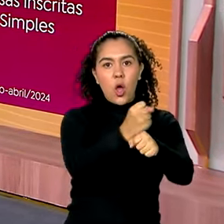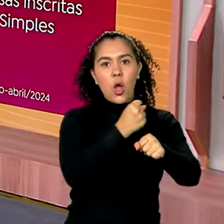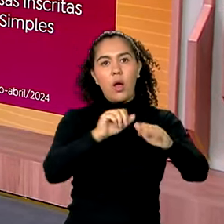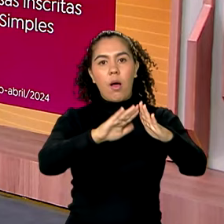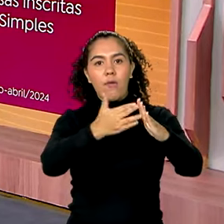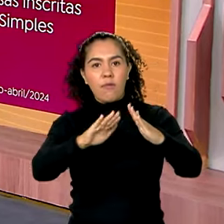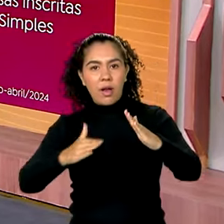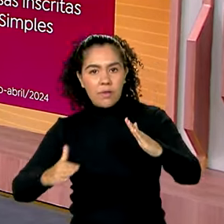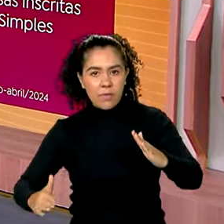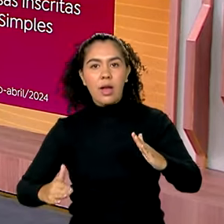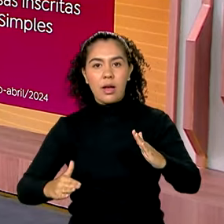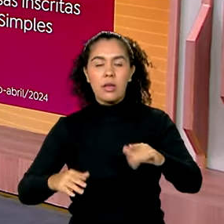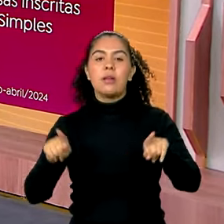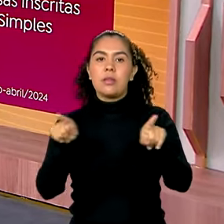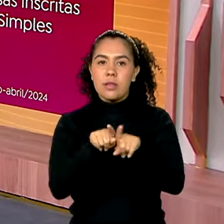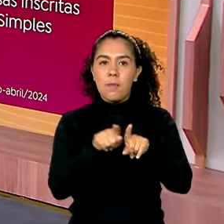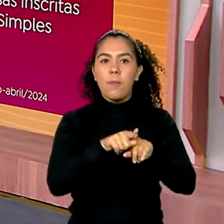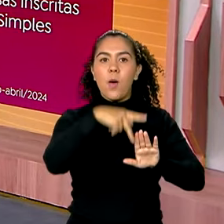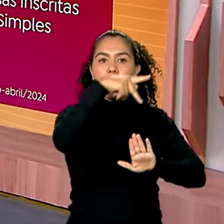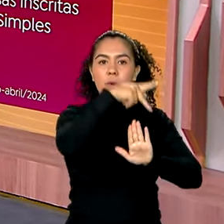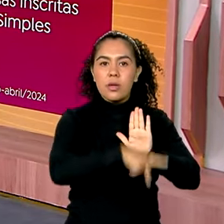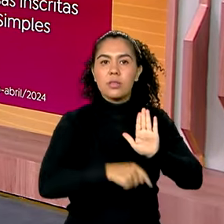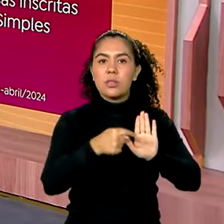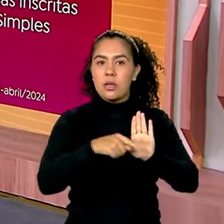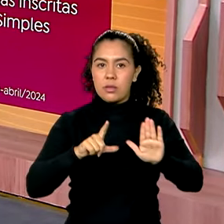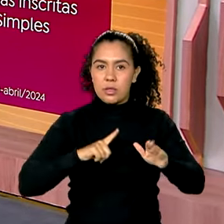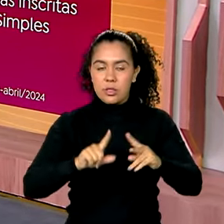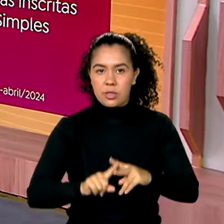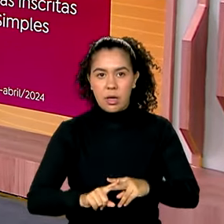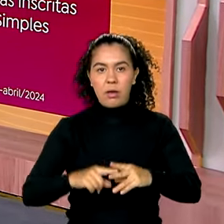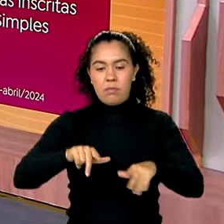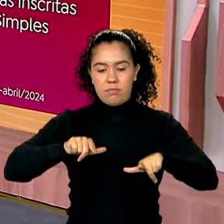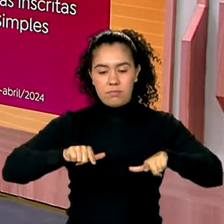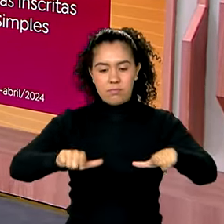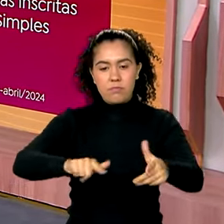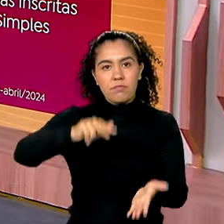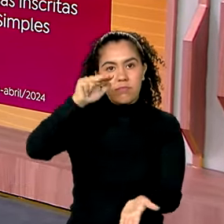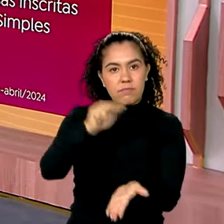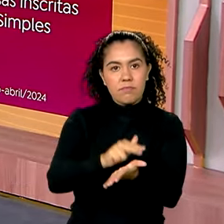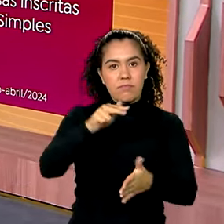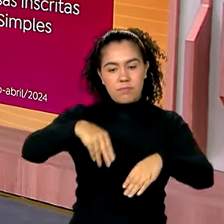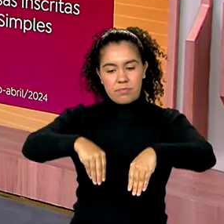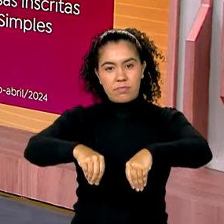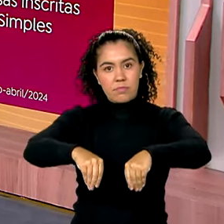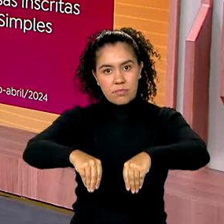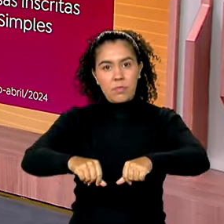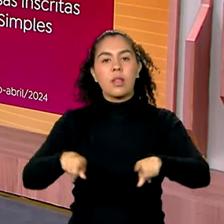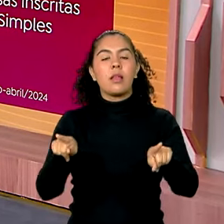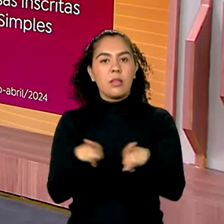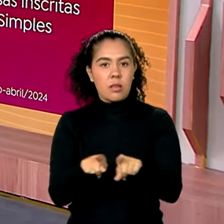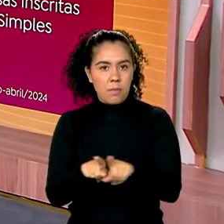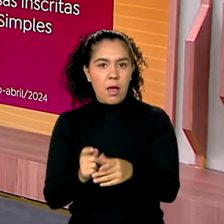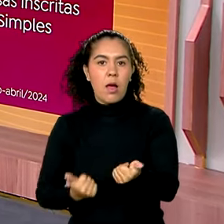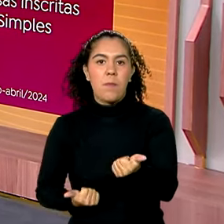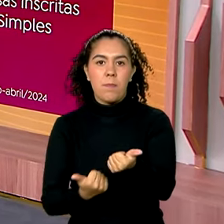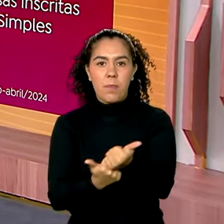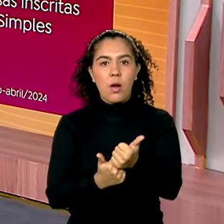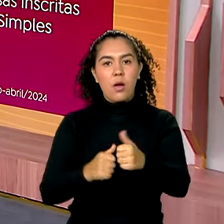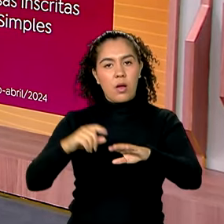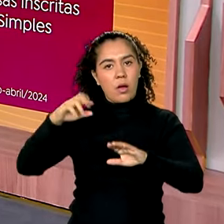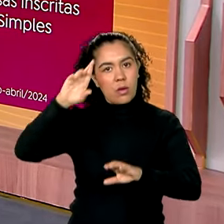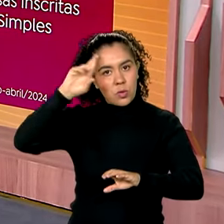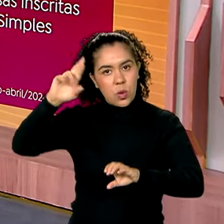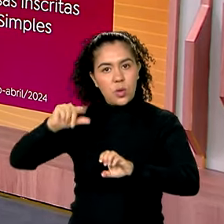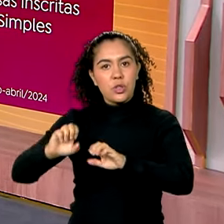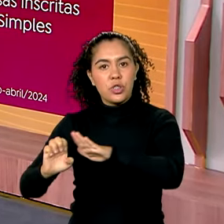Viva e também com o projeto de regularização fundiária. O governo federal apoia também os empresários de Contagem.